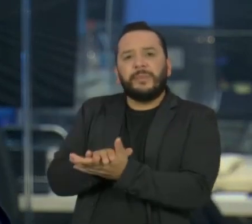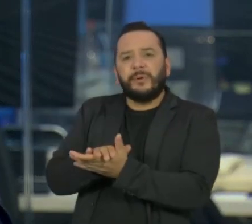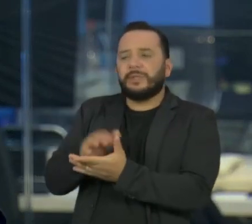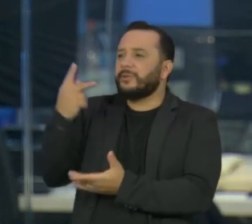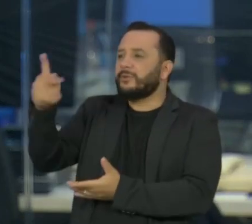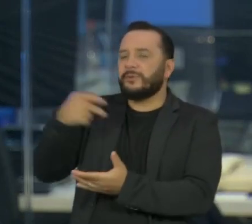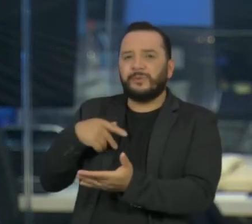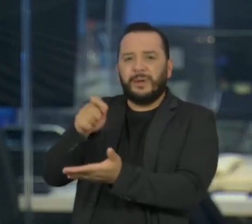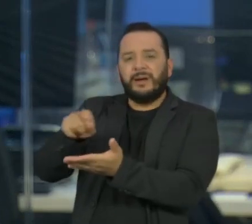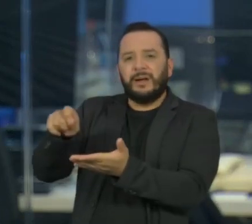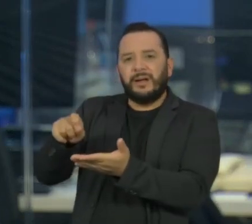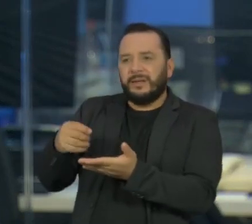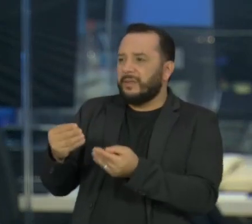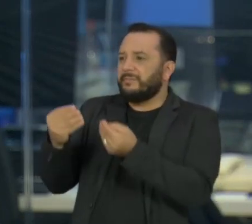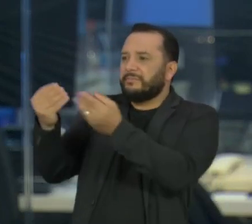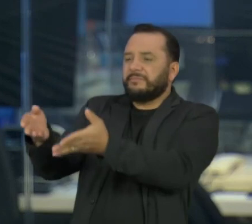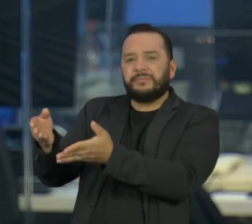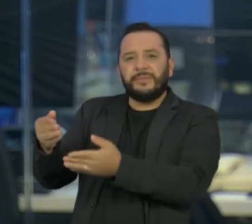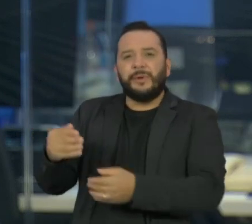Queiroz.